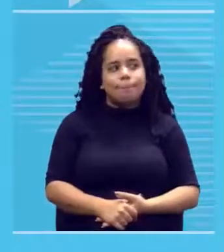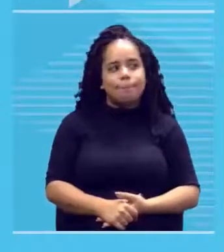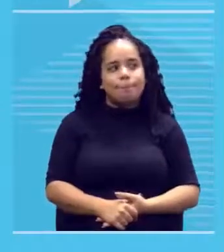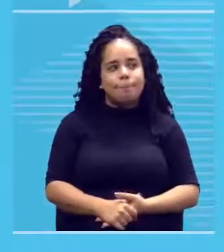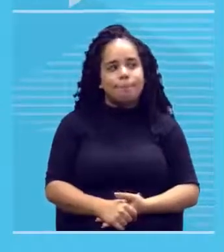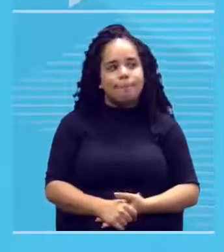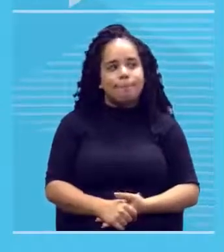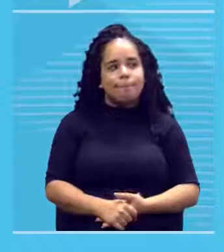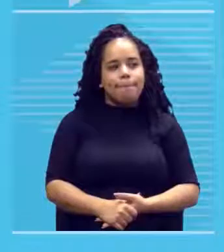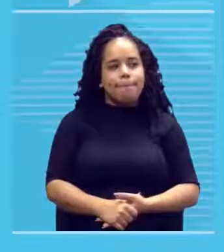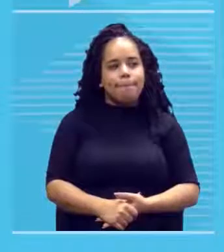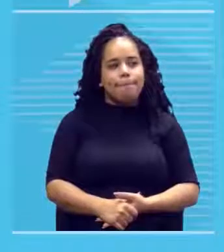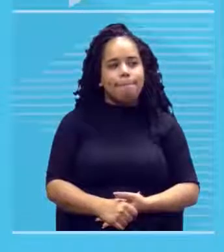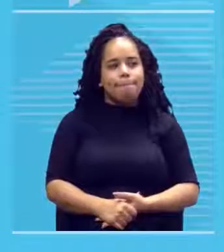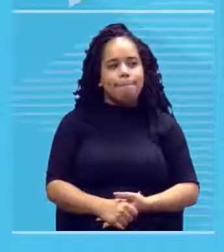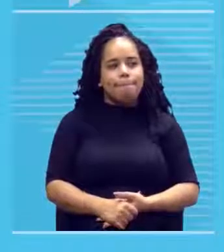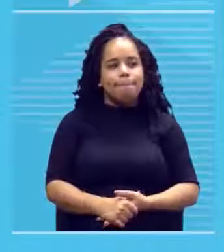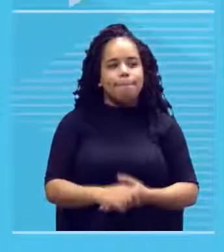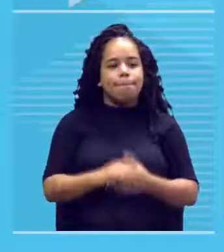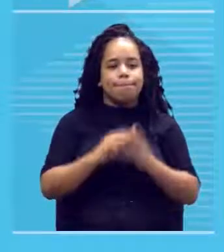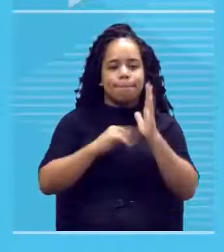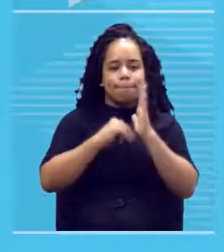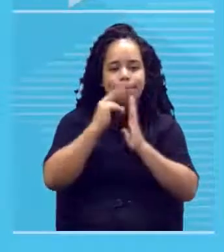E pintura é isso, estética.